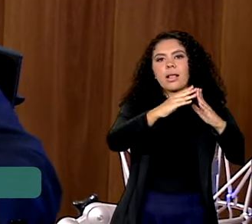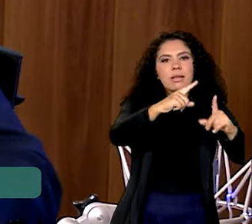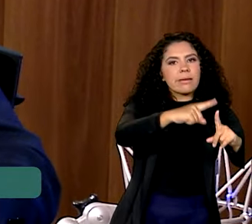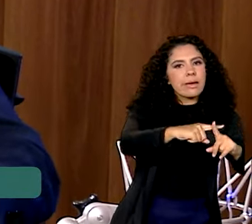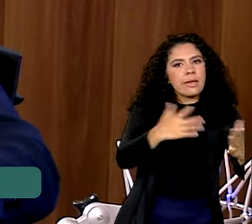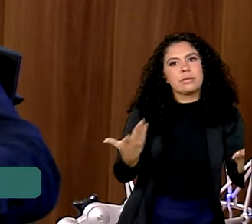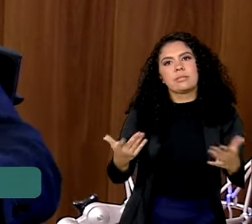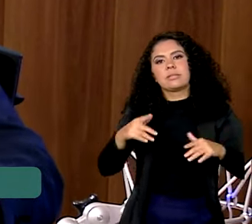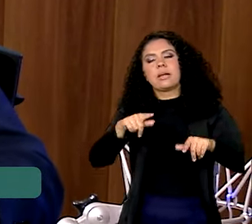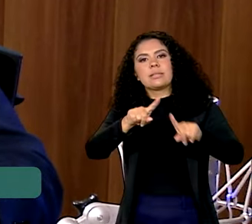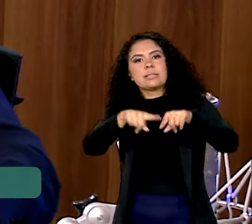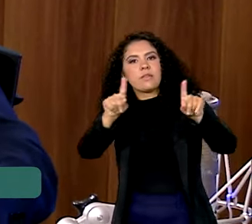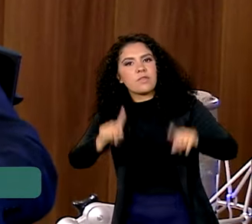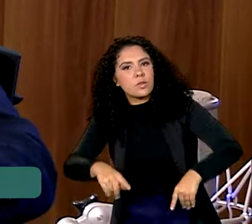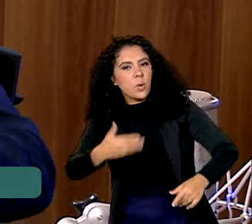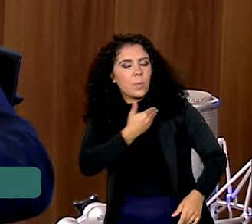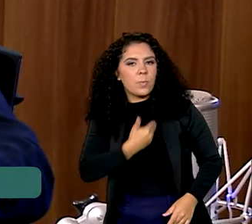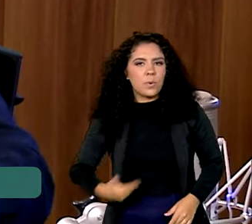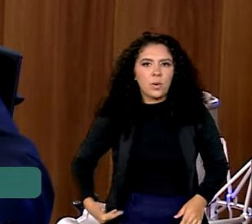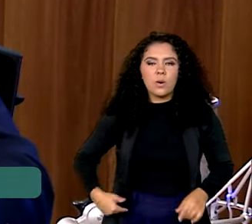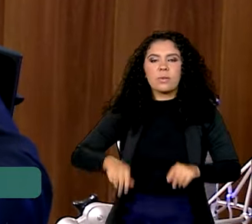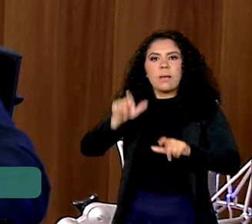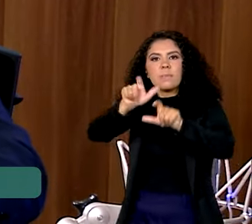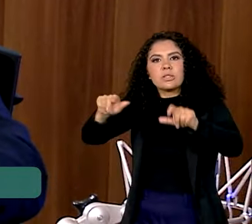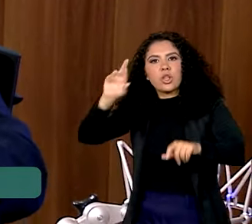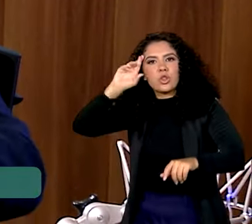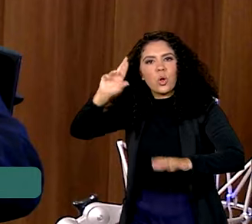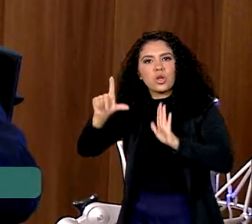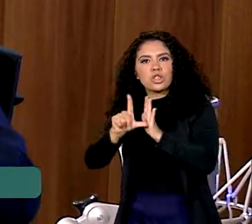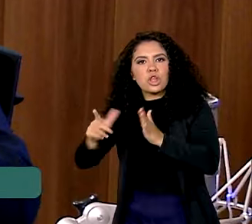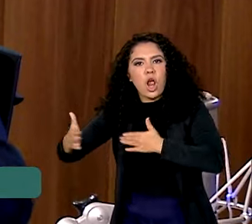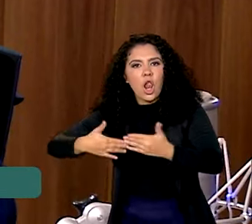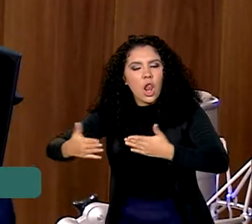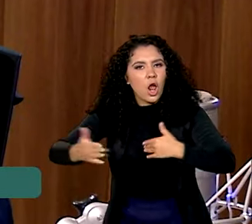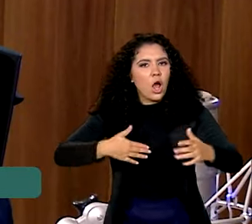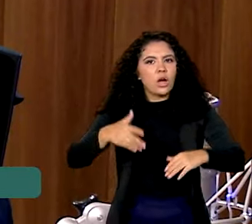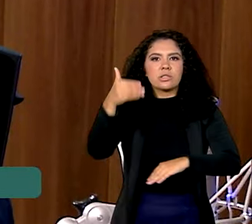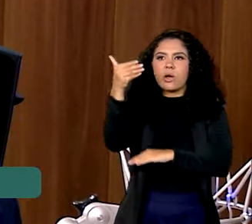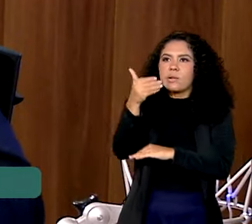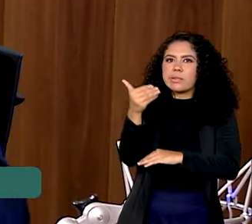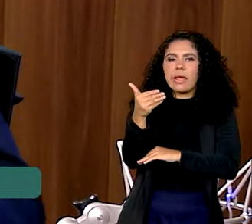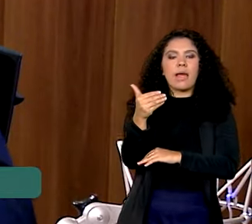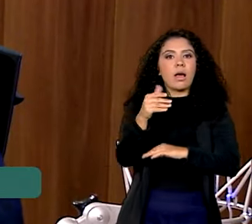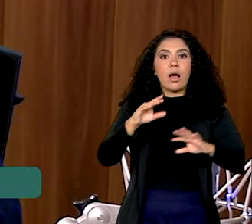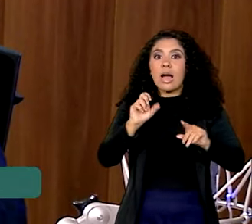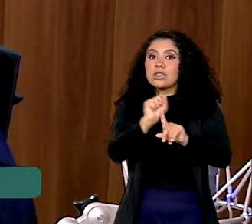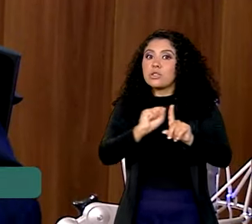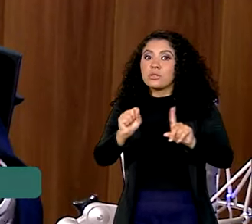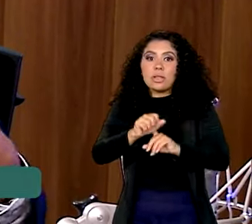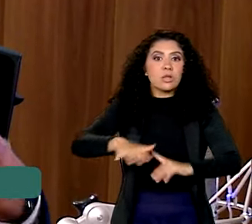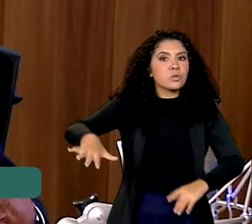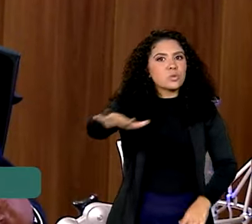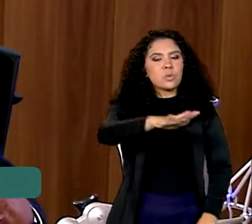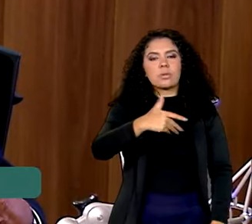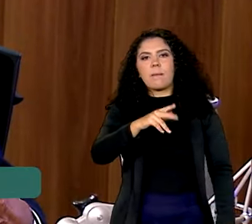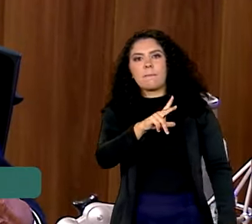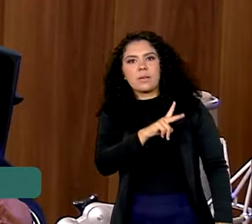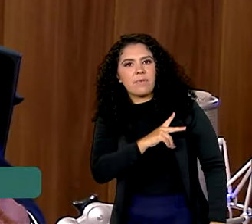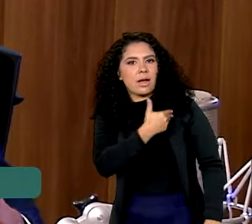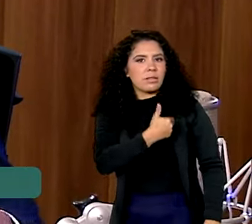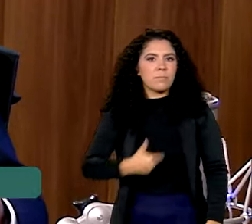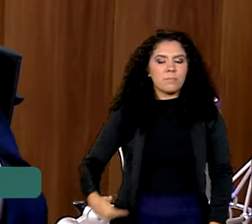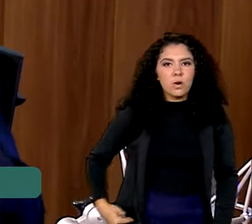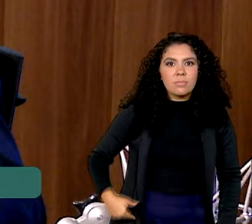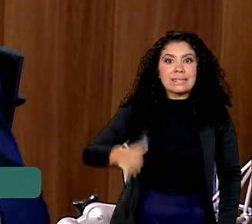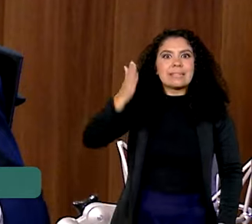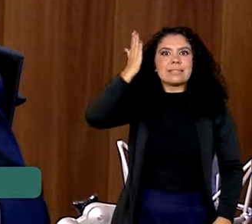os servidores públicos, os comerciantes, os donos de rede hoteleira, enfim, toda a sociedade, pública e privada, passa a tomar conhecimento